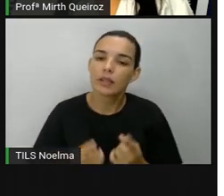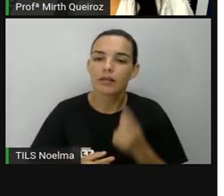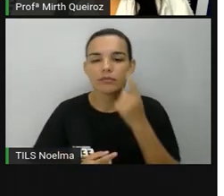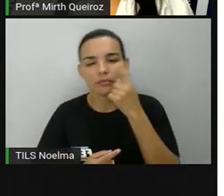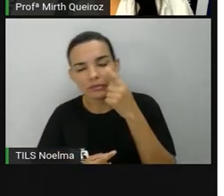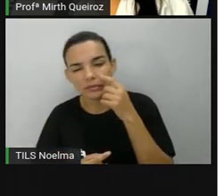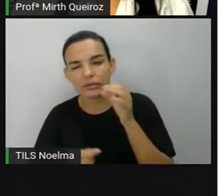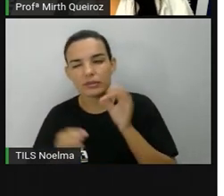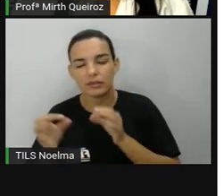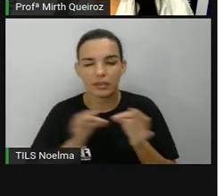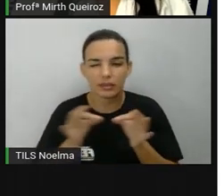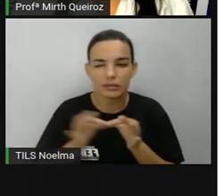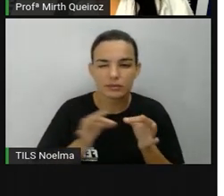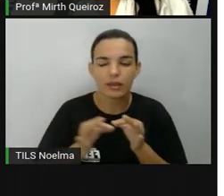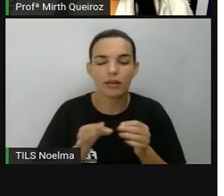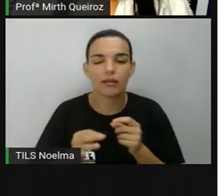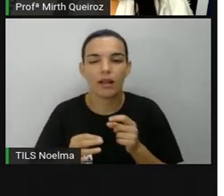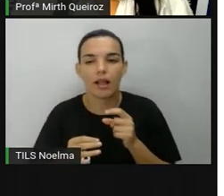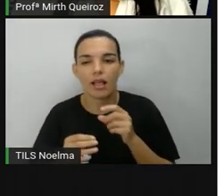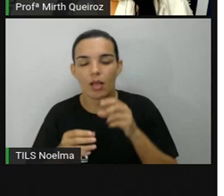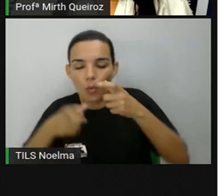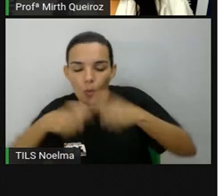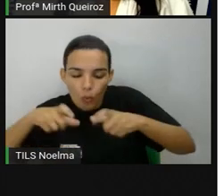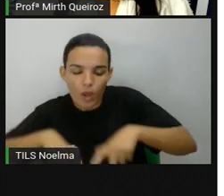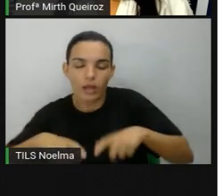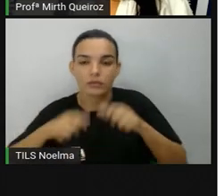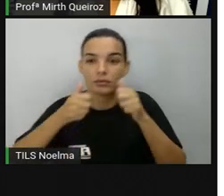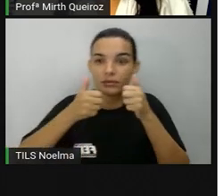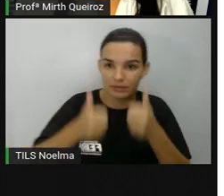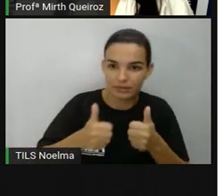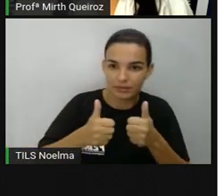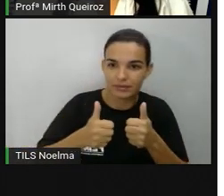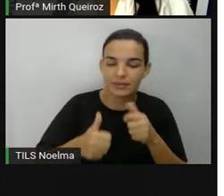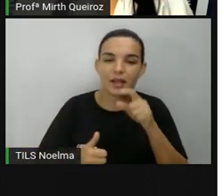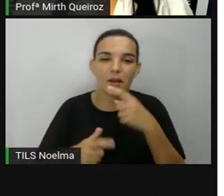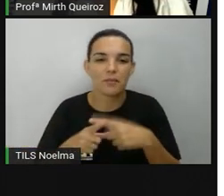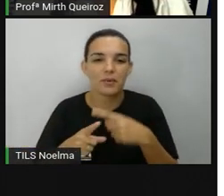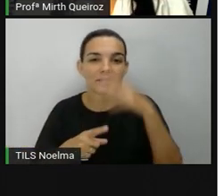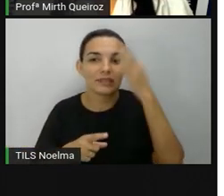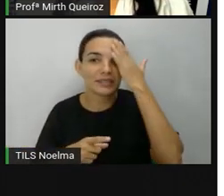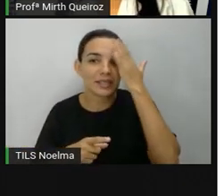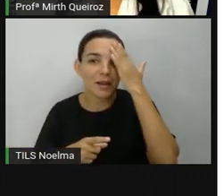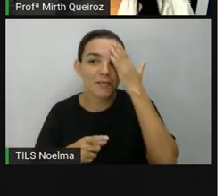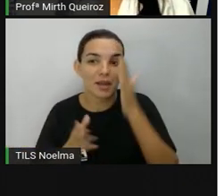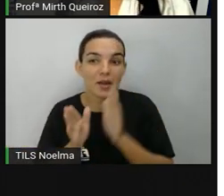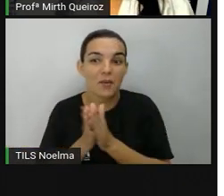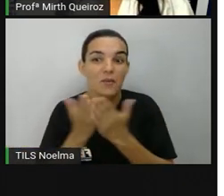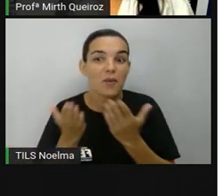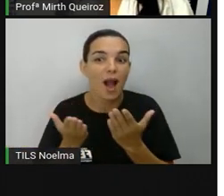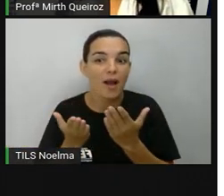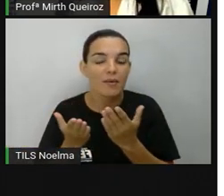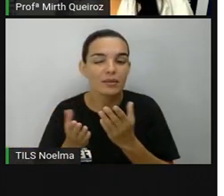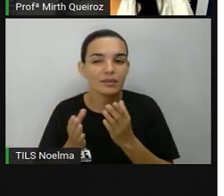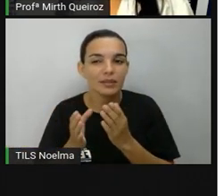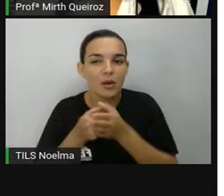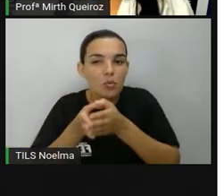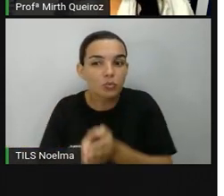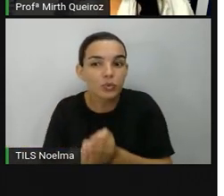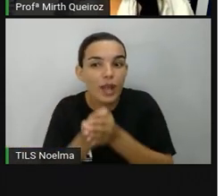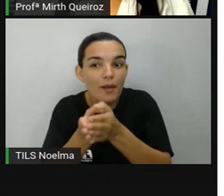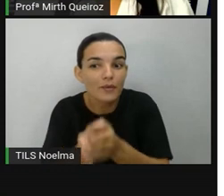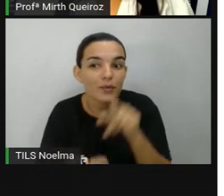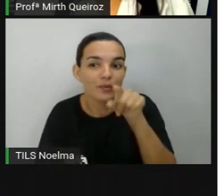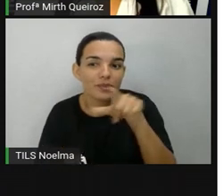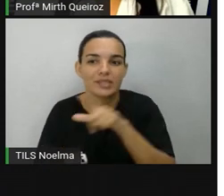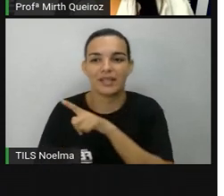falar uma posição que esteja próximo desse que vocês acertaram. Para vocês saberem qual é o tipo de esquadra que